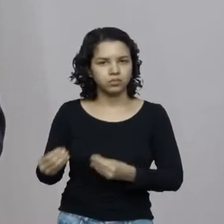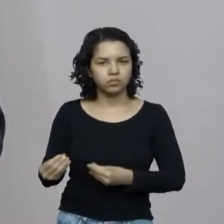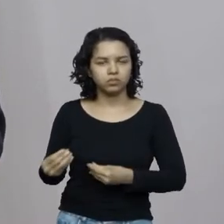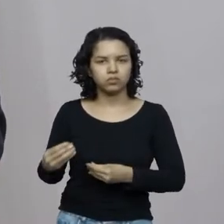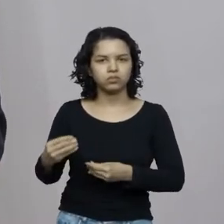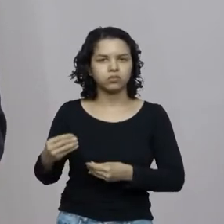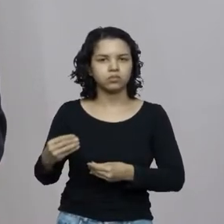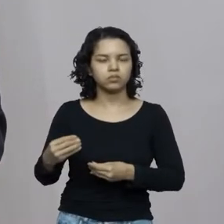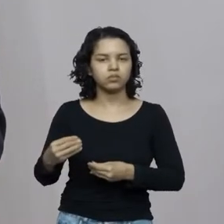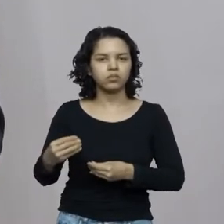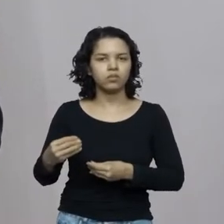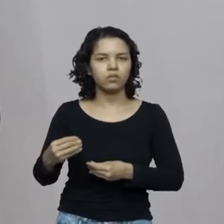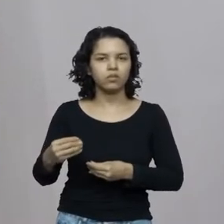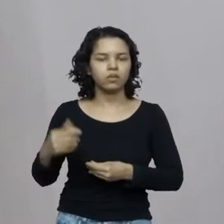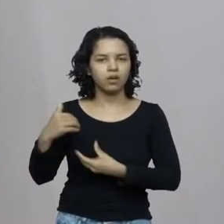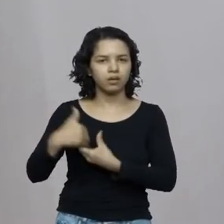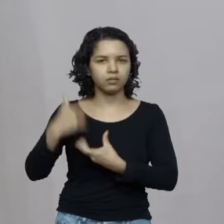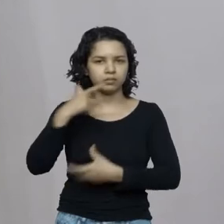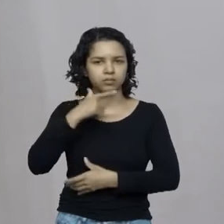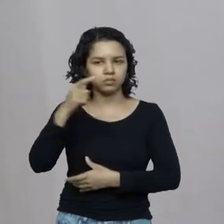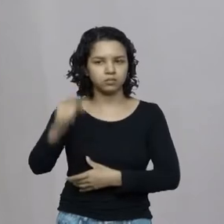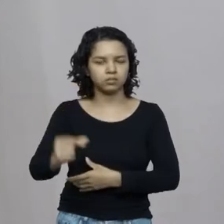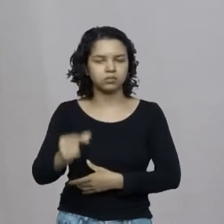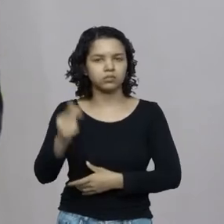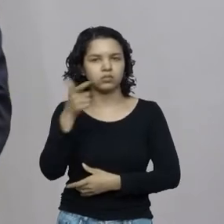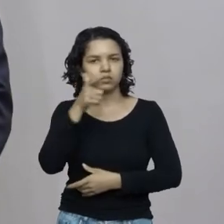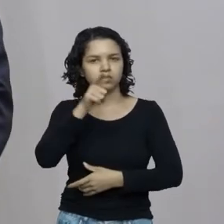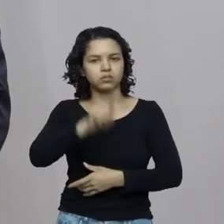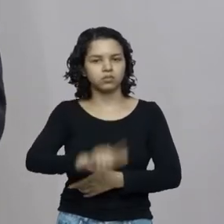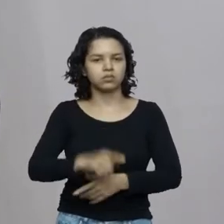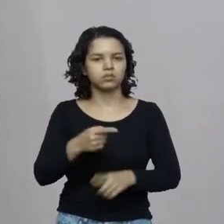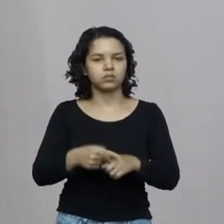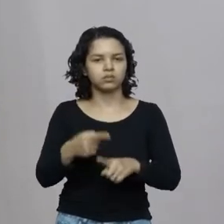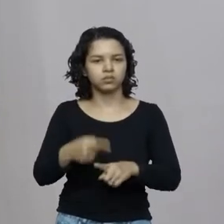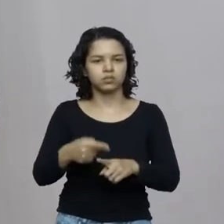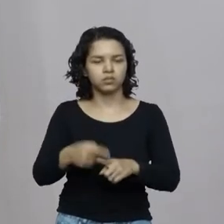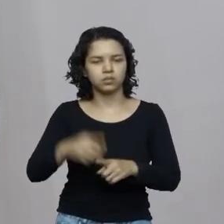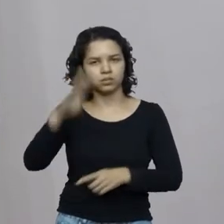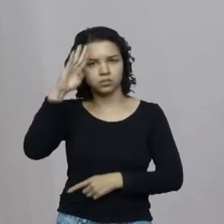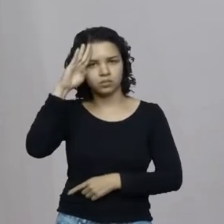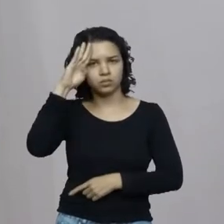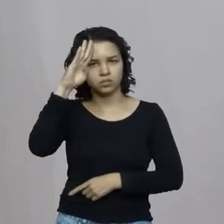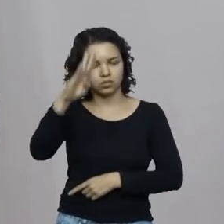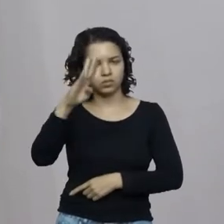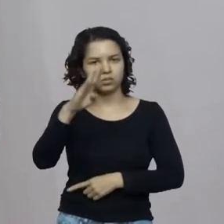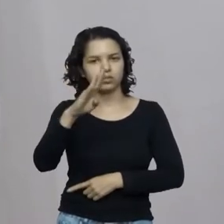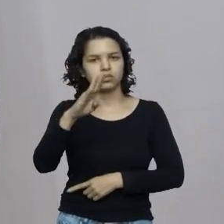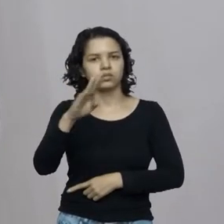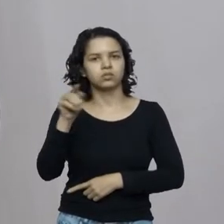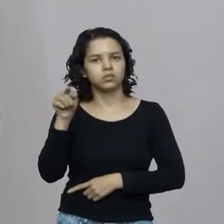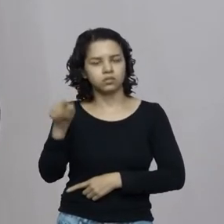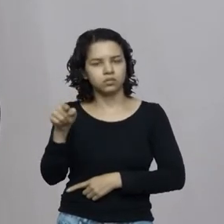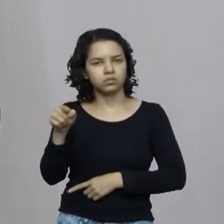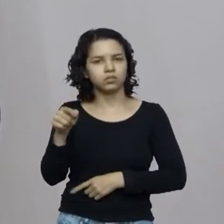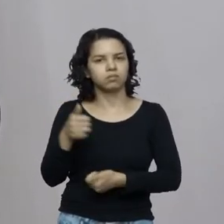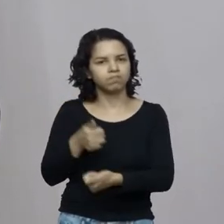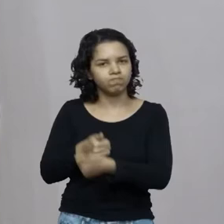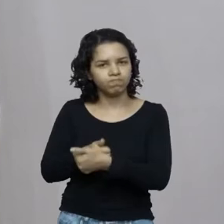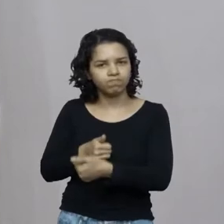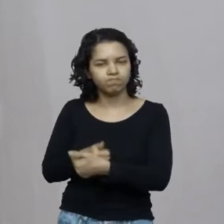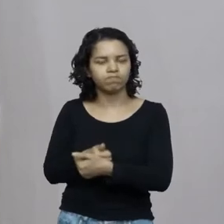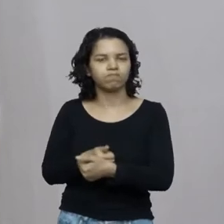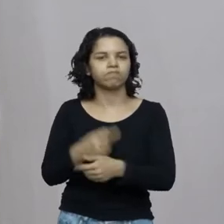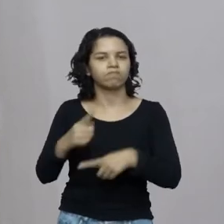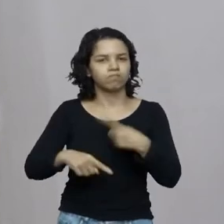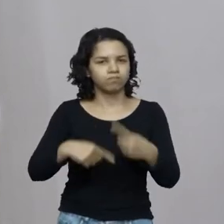presidente Jair Messias Bolsonaro e mais tarde fizeram aquilo que o Adélio Bispo